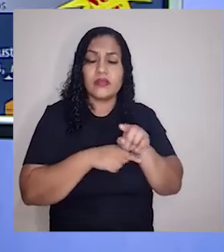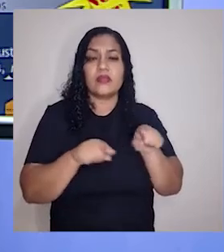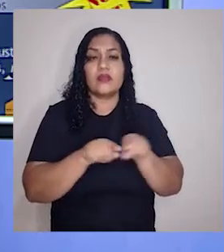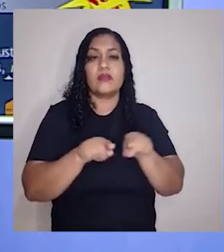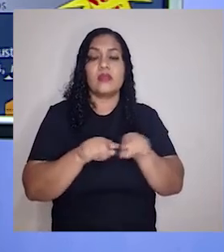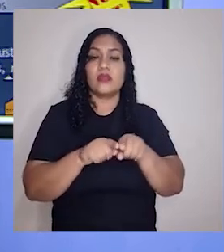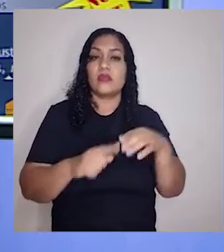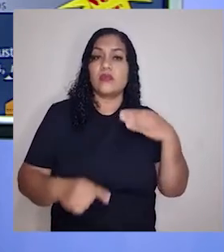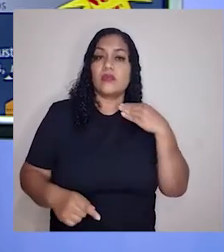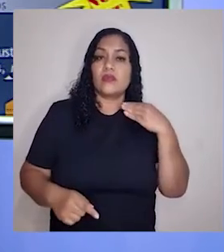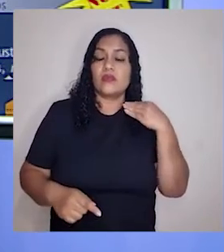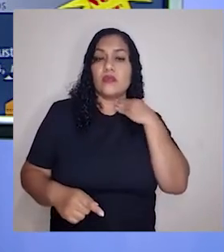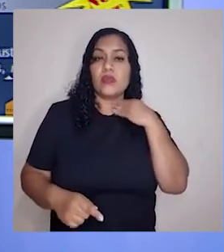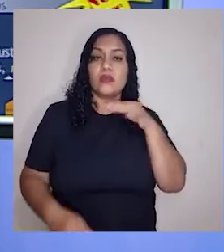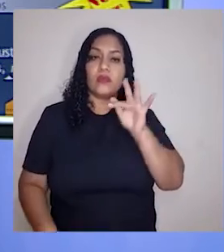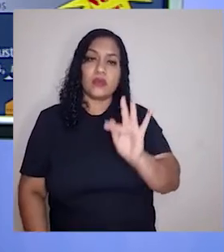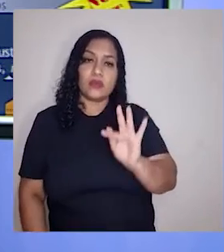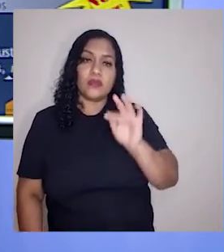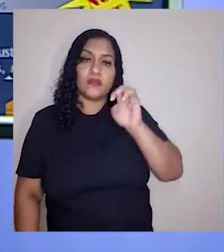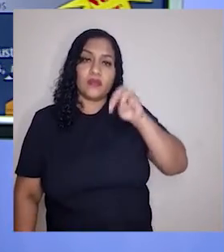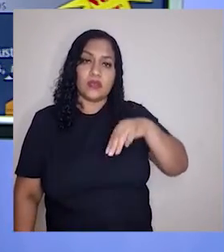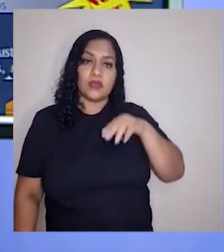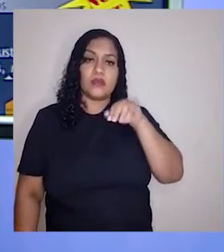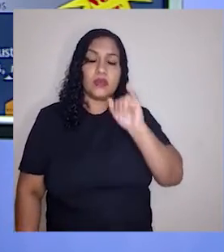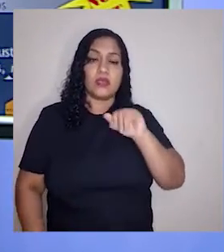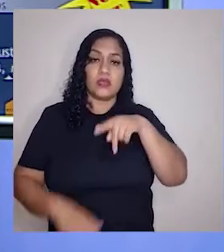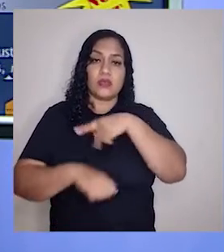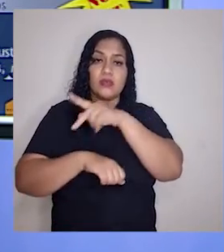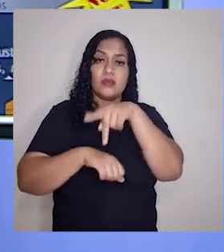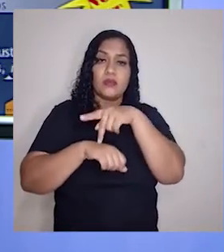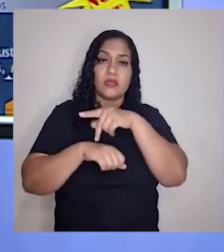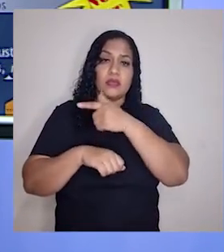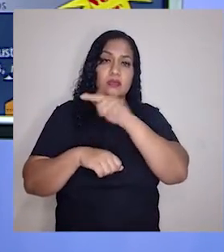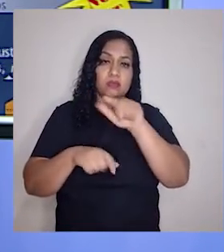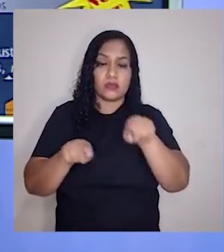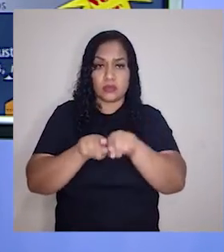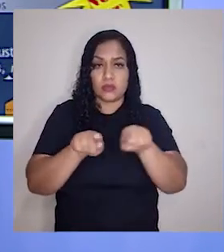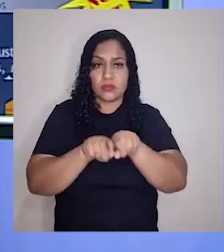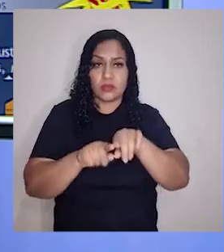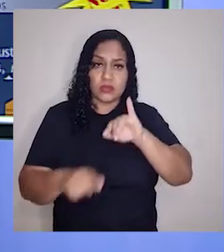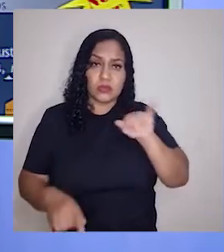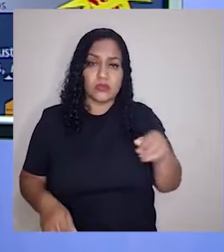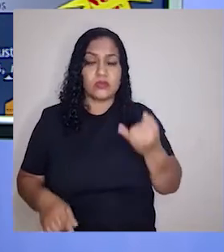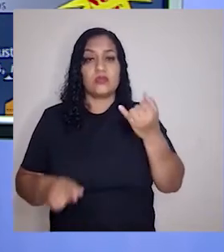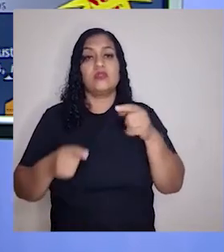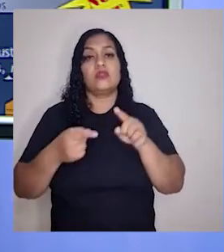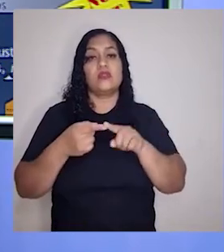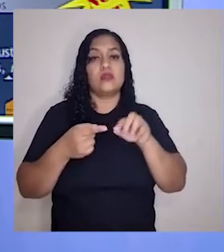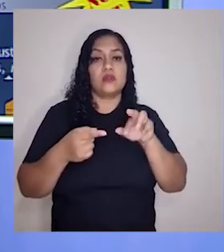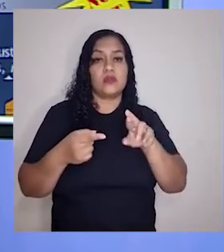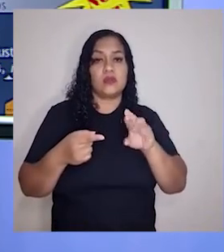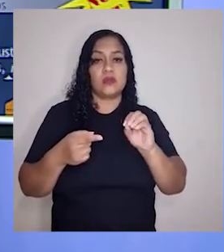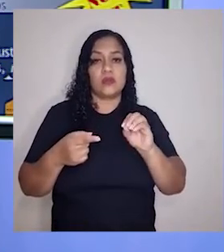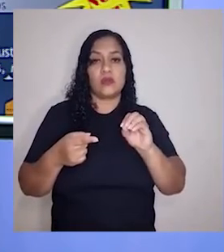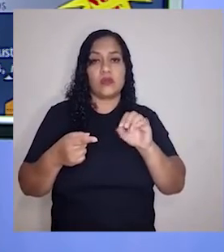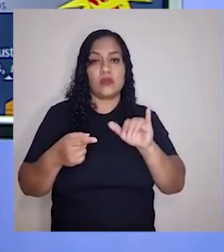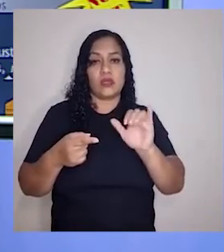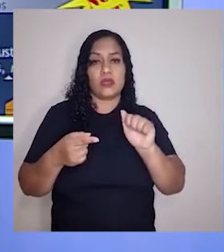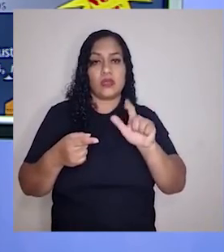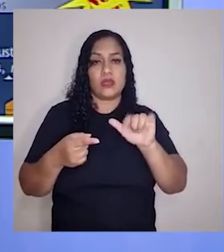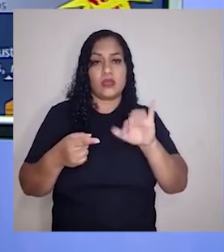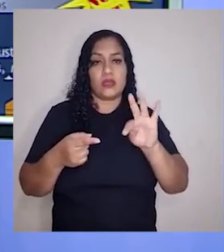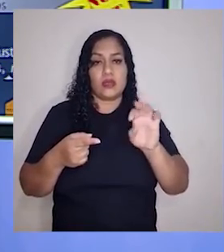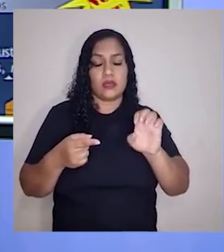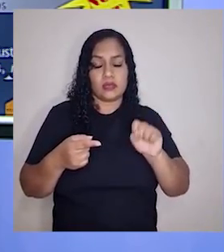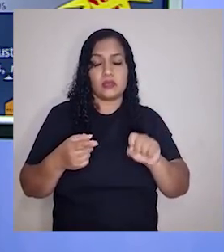com o Fundo Antônio Internacional, FMI e vários outros países. Os juros, os royalties, né? E